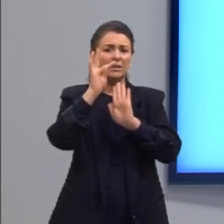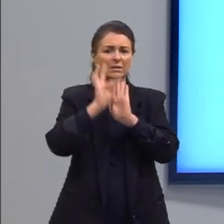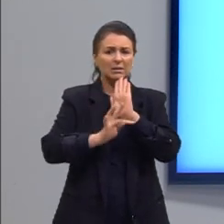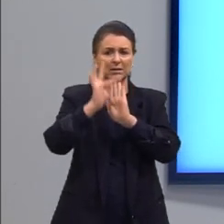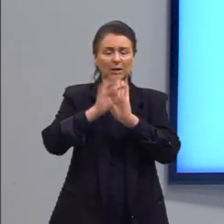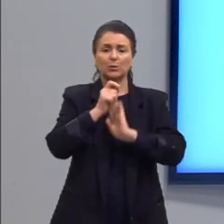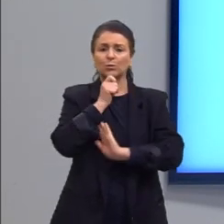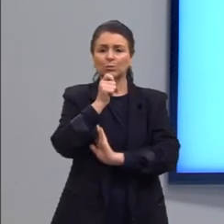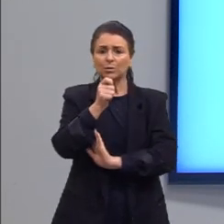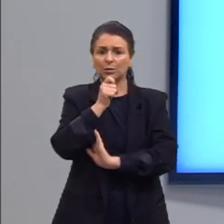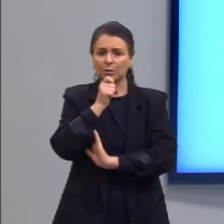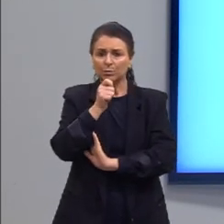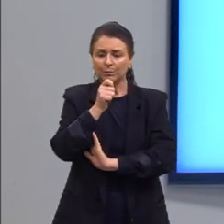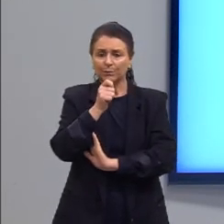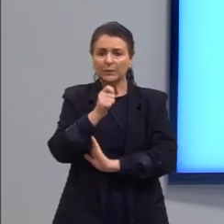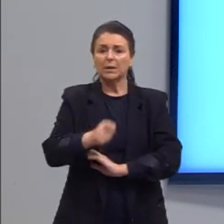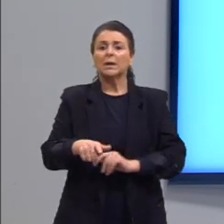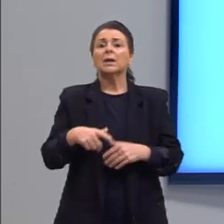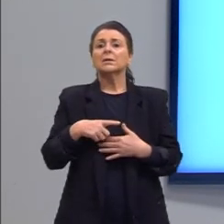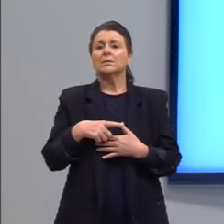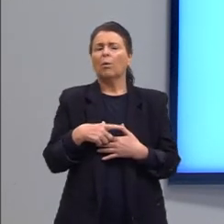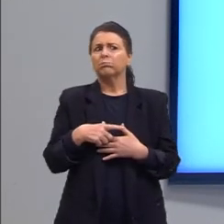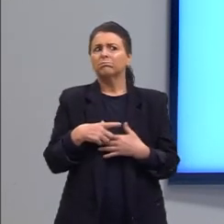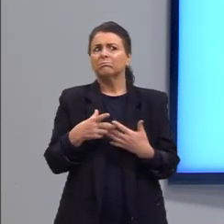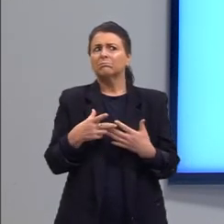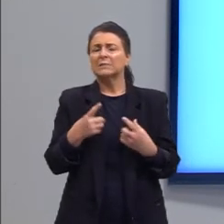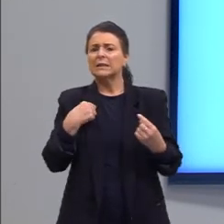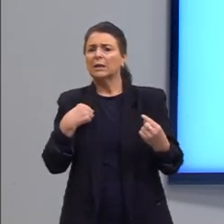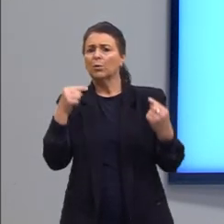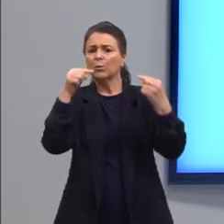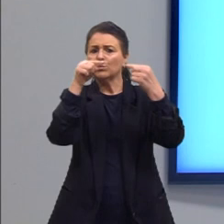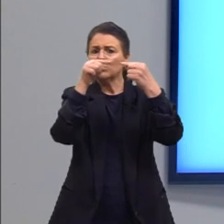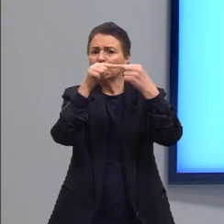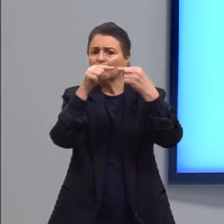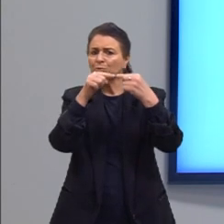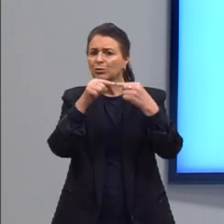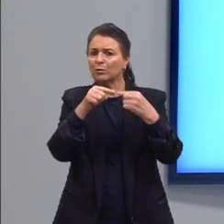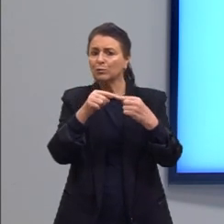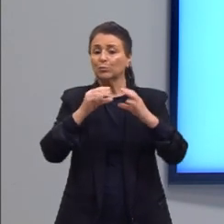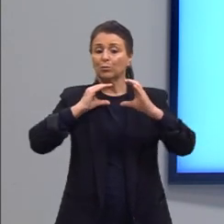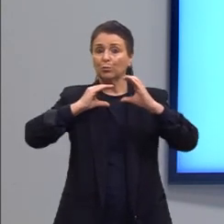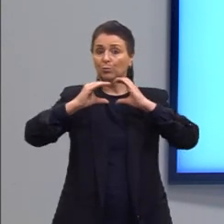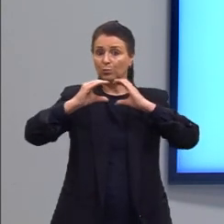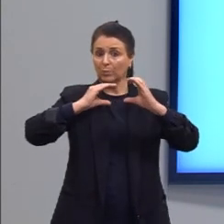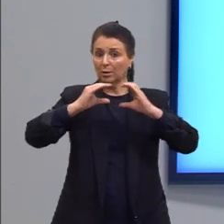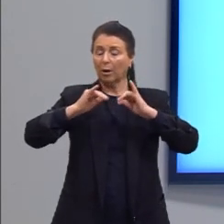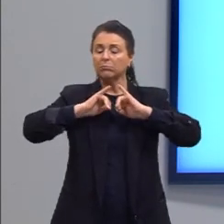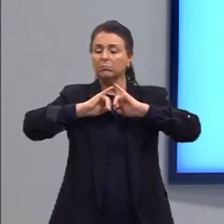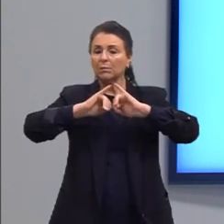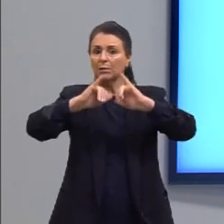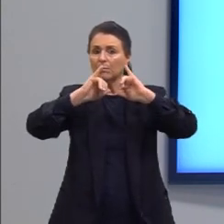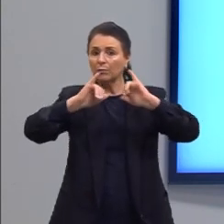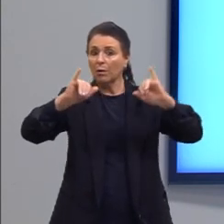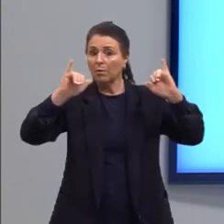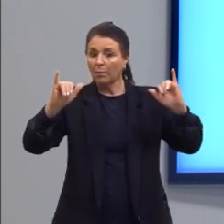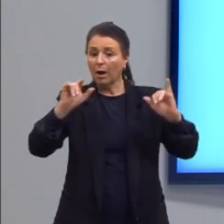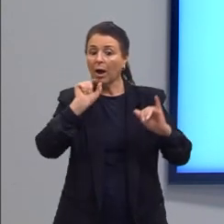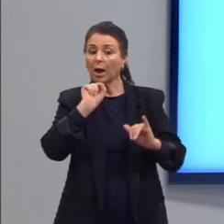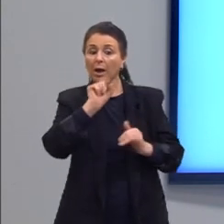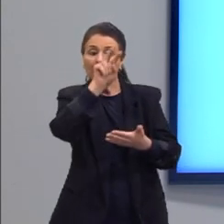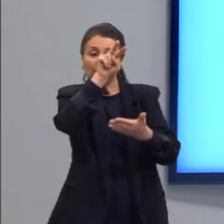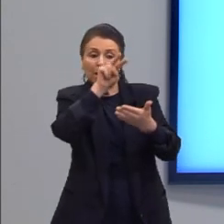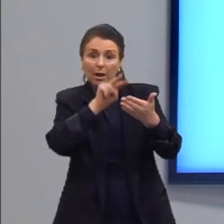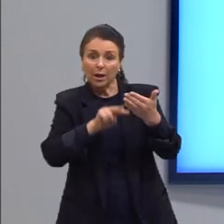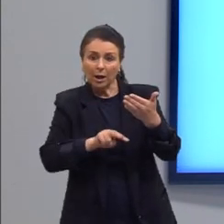jornalísticos. São todos aqueles que têm o objetivo de comunicar, informar aos leitores a respeito